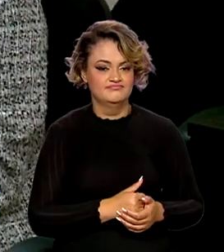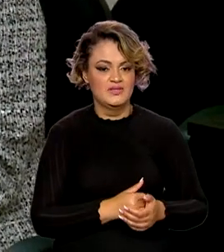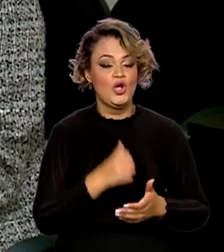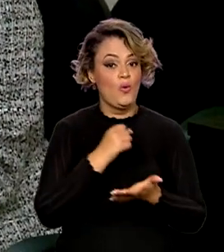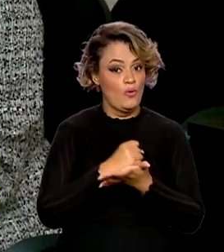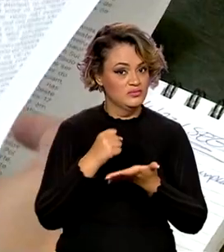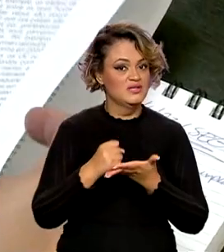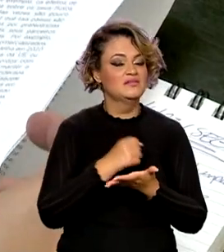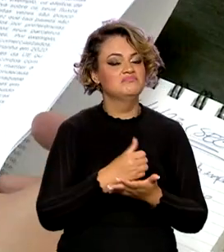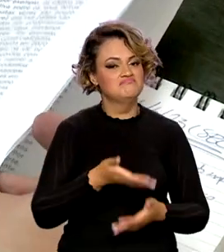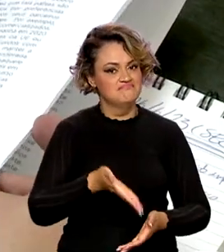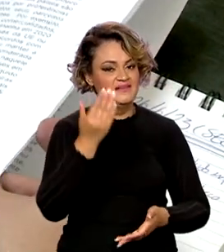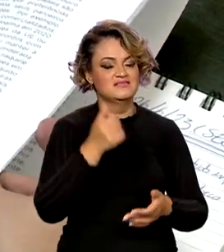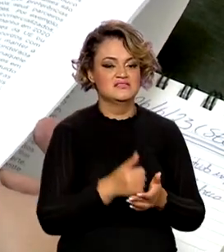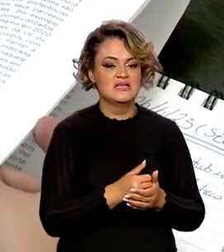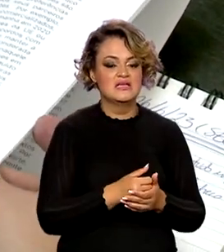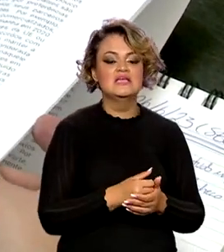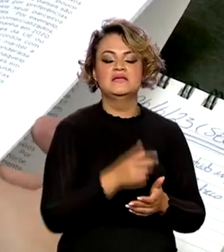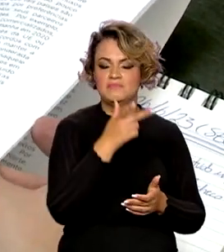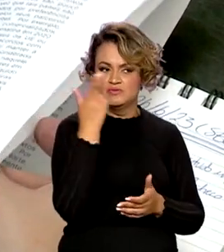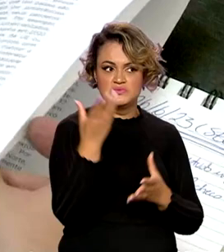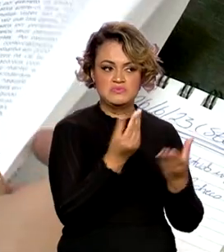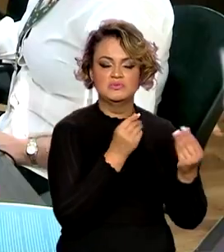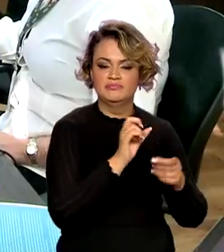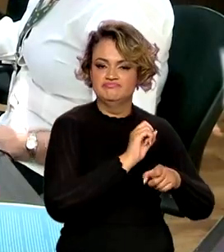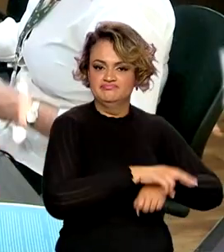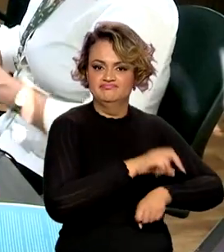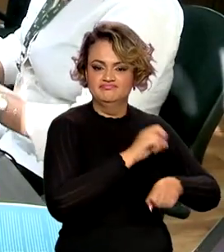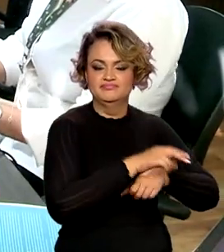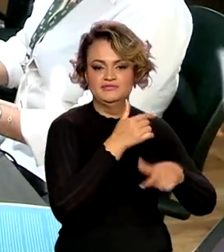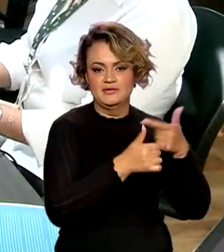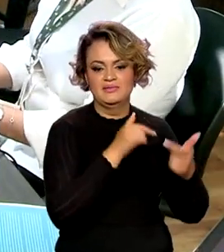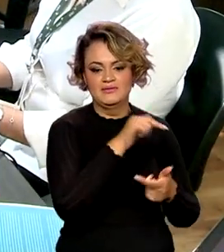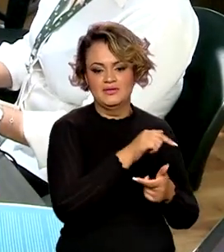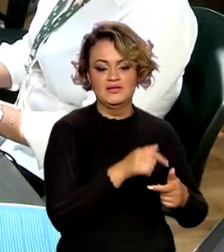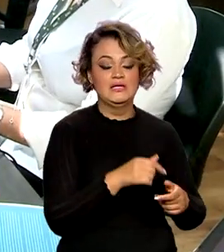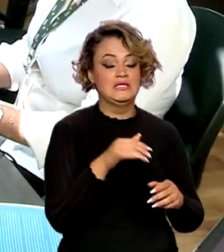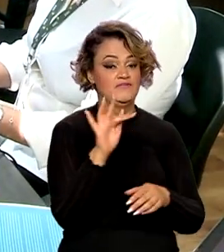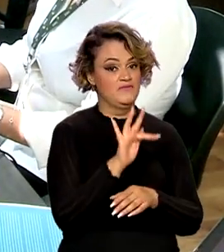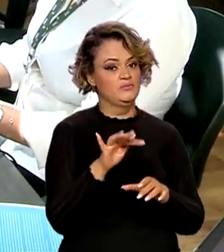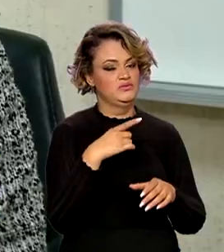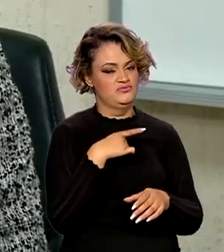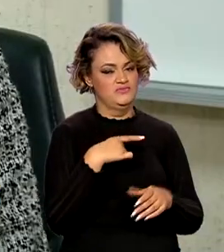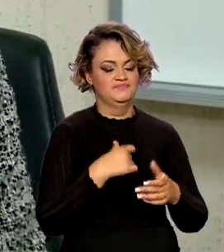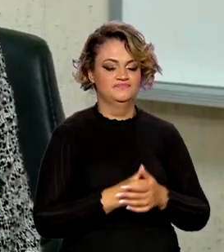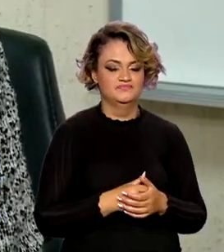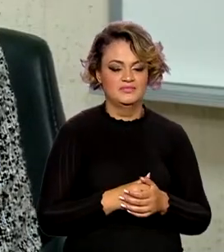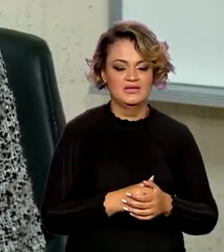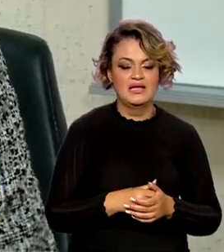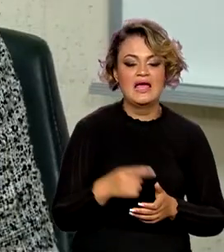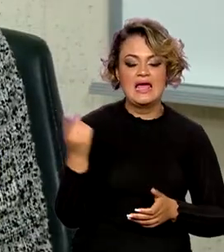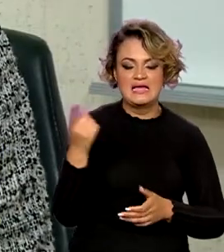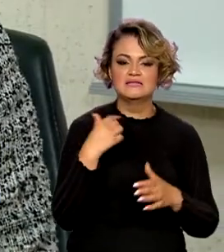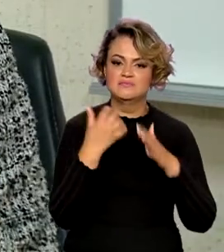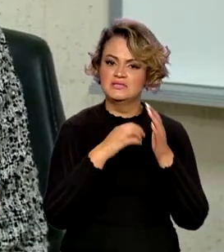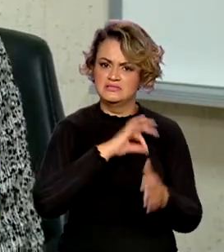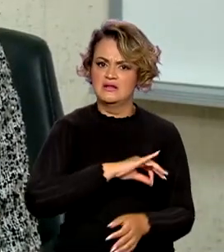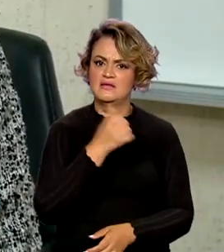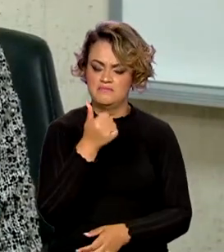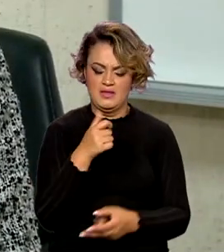contratam mais e empregam uma proporção maior de trabalhadores com ensino superior. As empresas remuneram melhor,